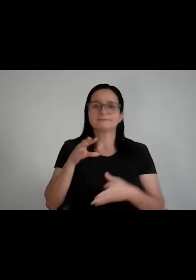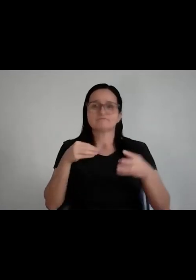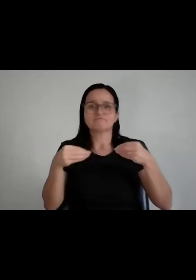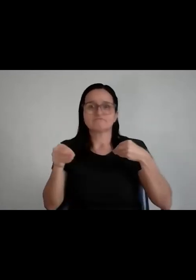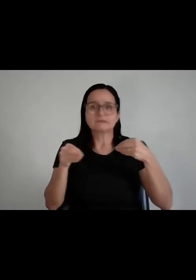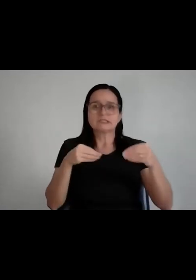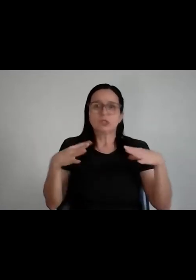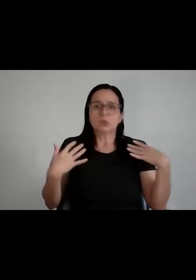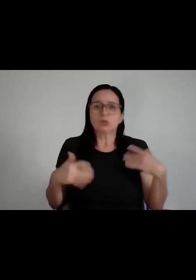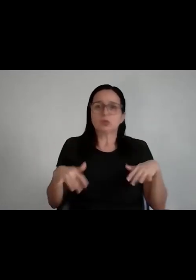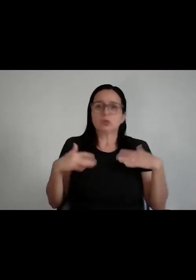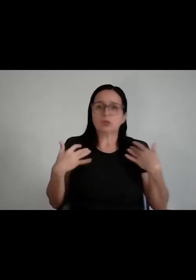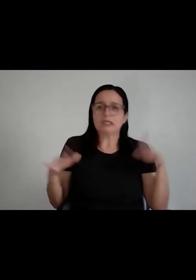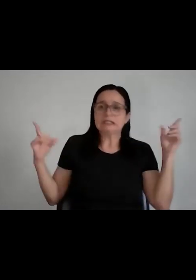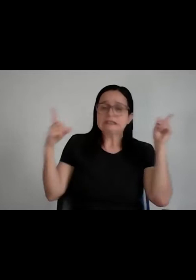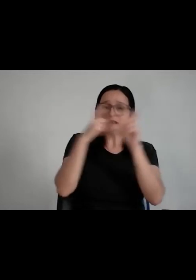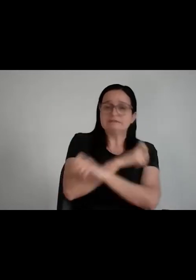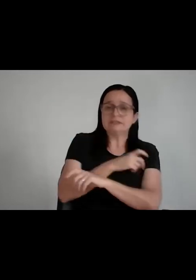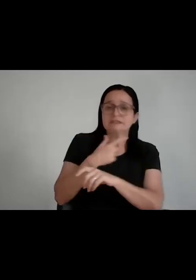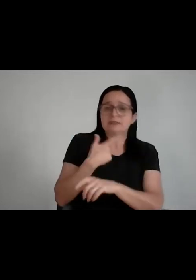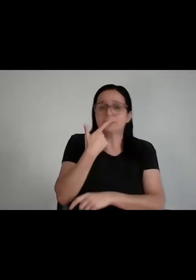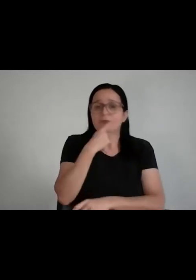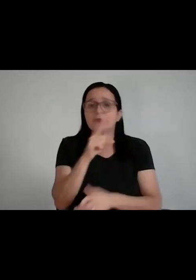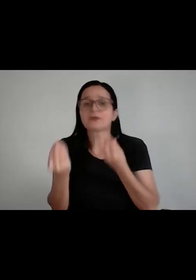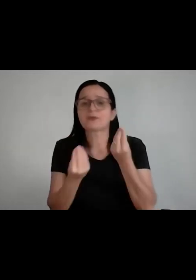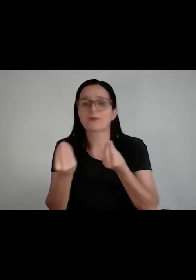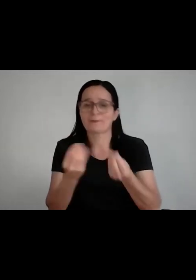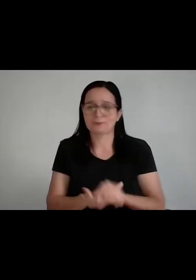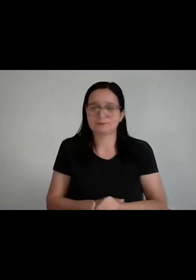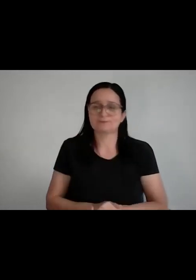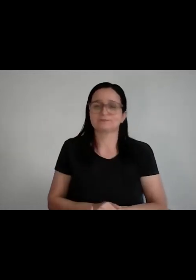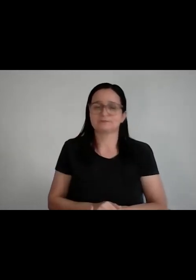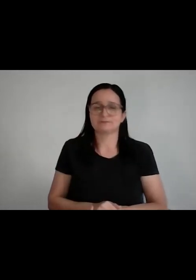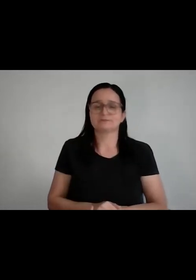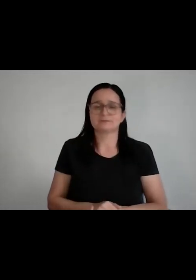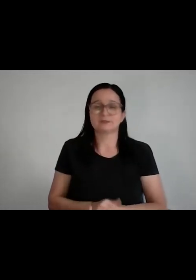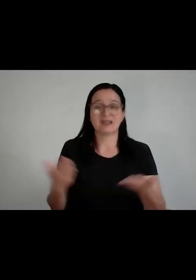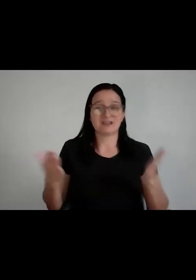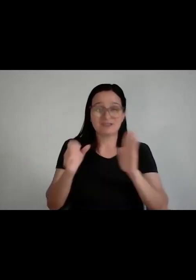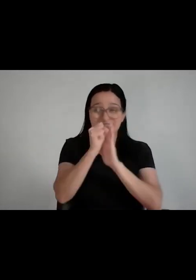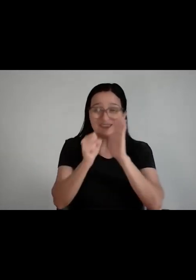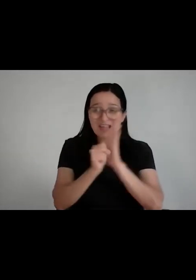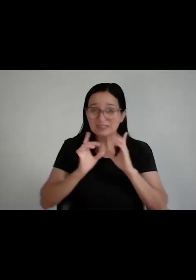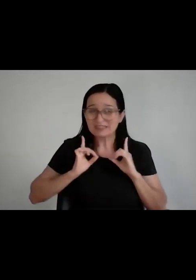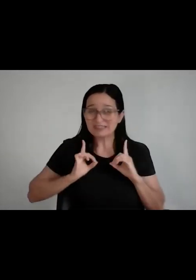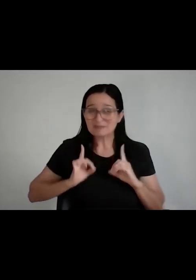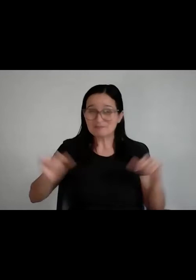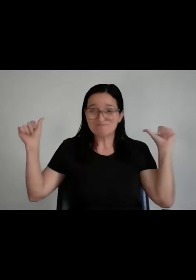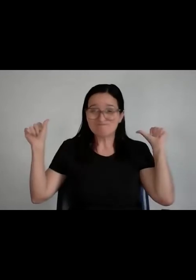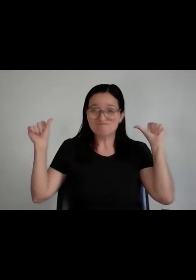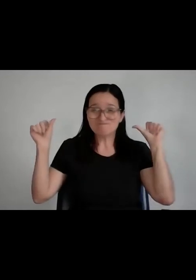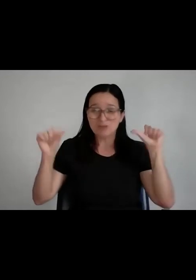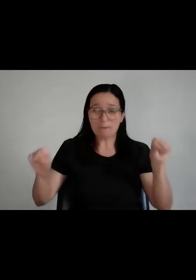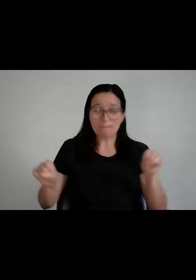cair, não quebrar, tem um século da depressão, todo mundo quebrando, o país é o campeão de Rivotril,